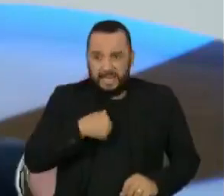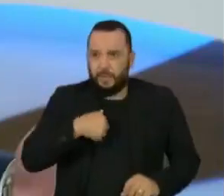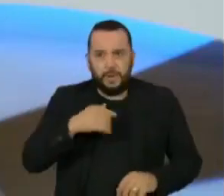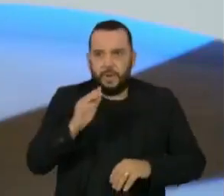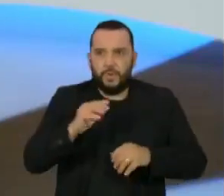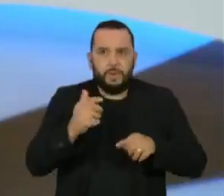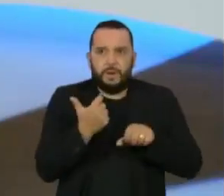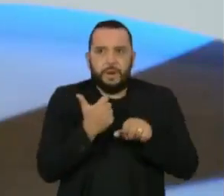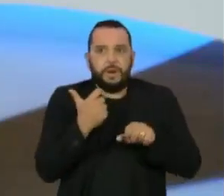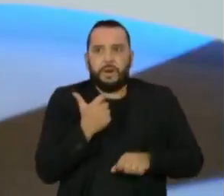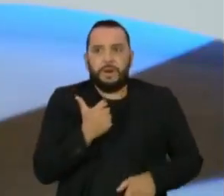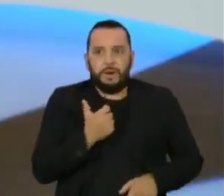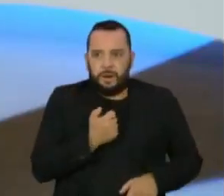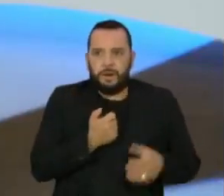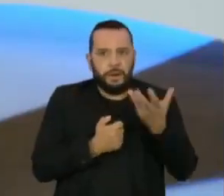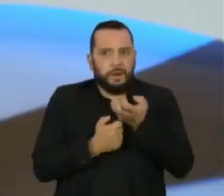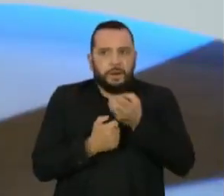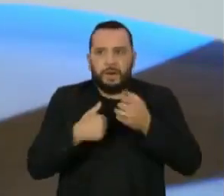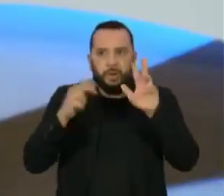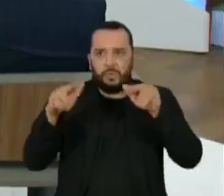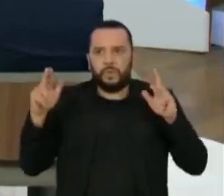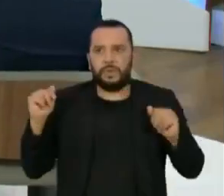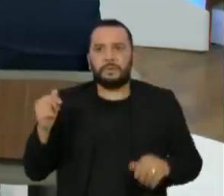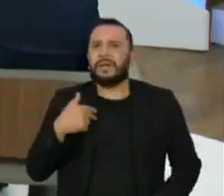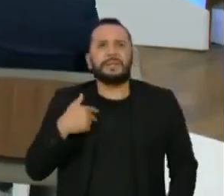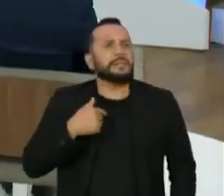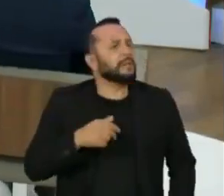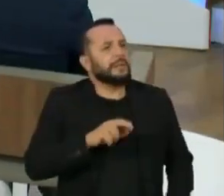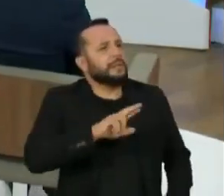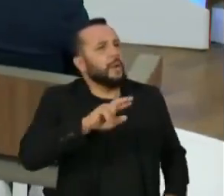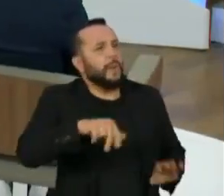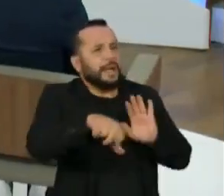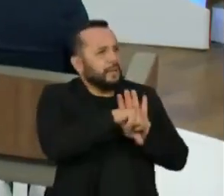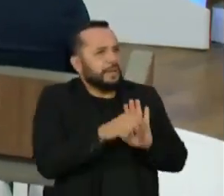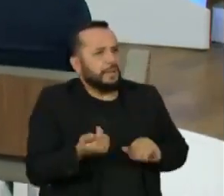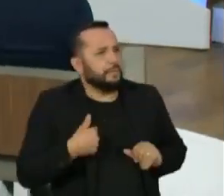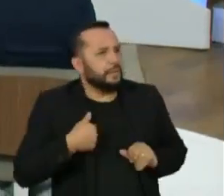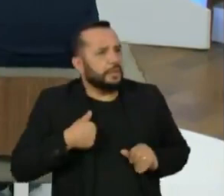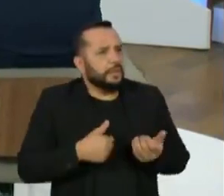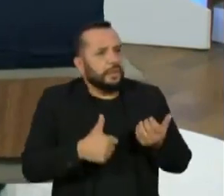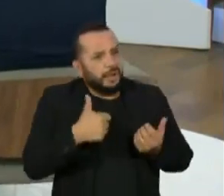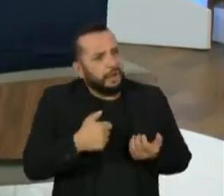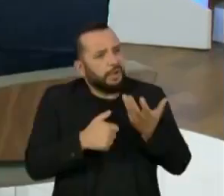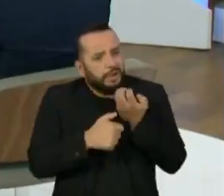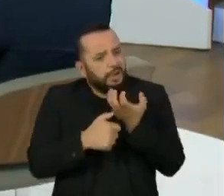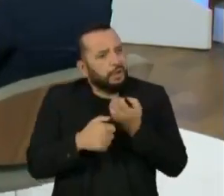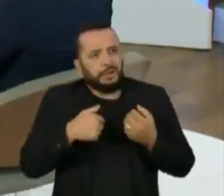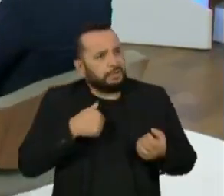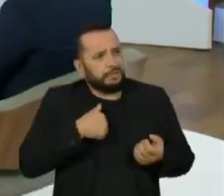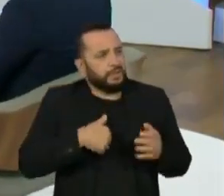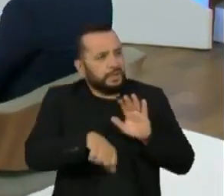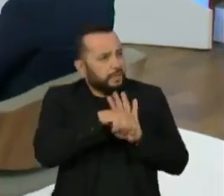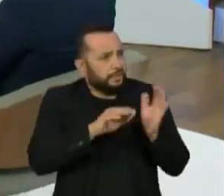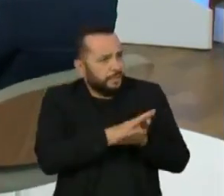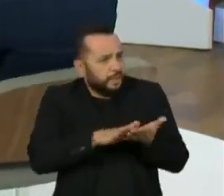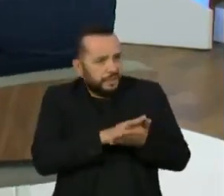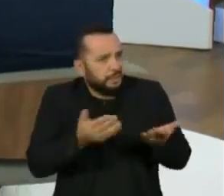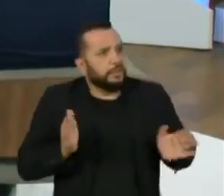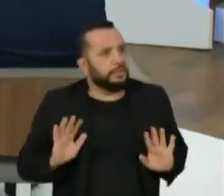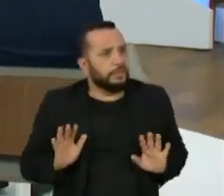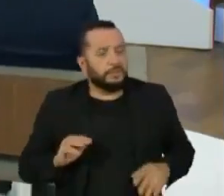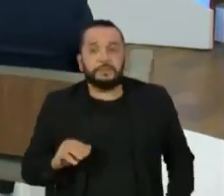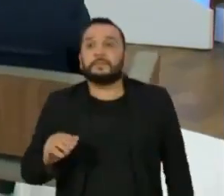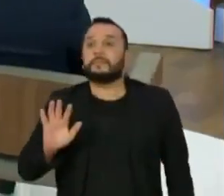eu não fiz, eu não gravei. Mesmo porque, deixando claro, não é crime nenhum gravar uma conversa da qual a própria pessoa parte. Exatamente. Eu escutei hoje uma